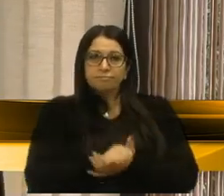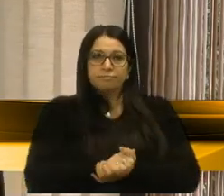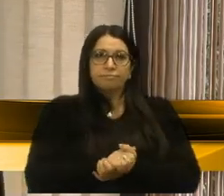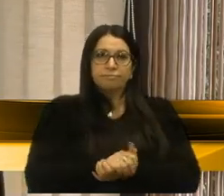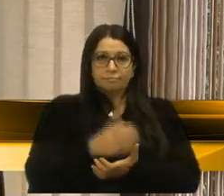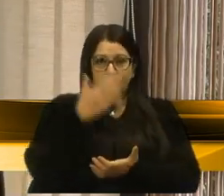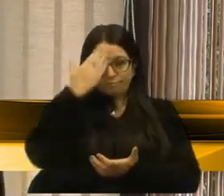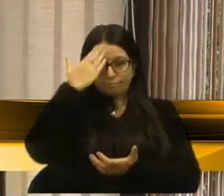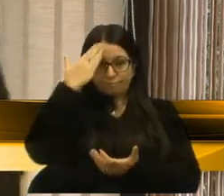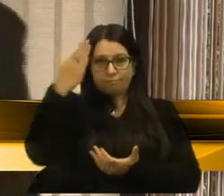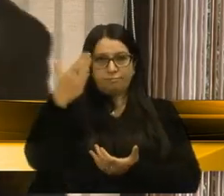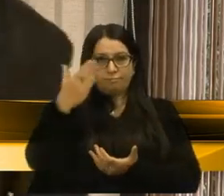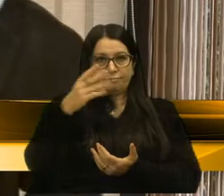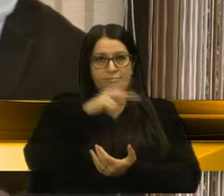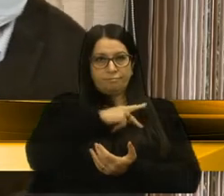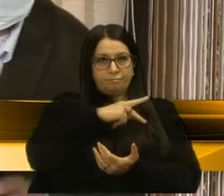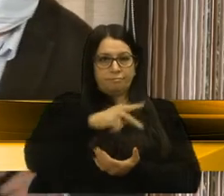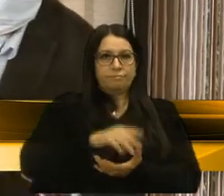Muito obrigado, presidente.